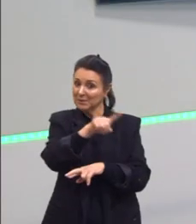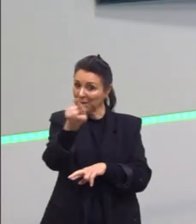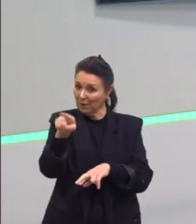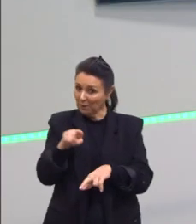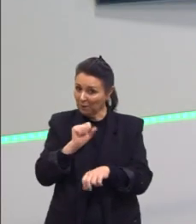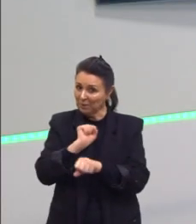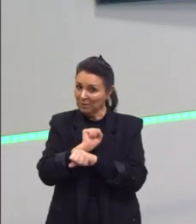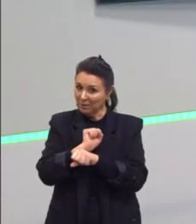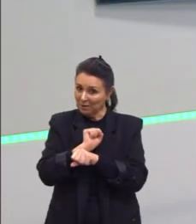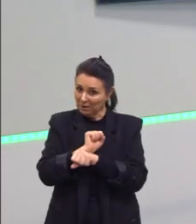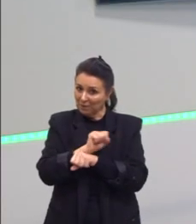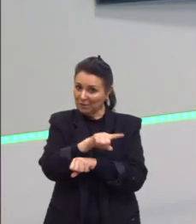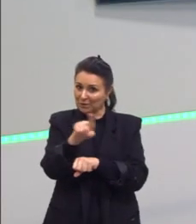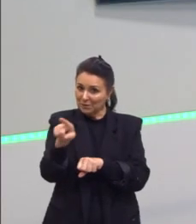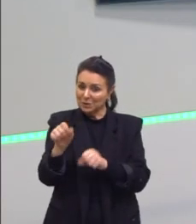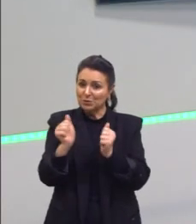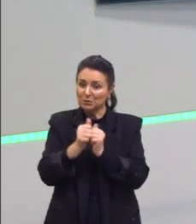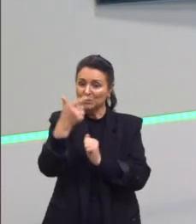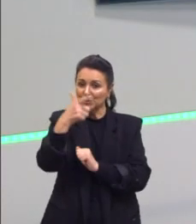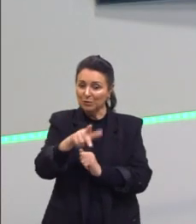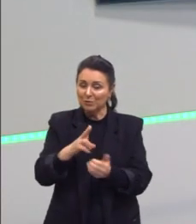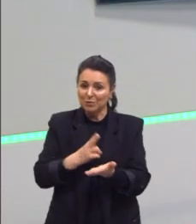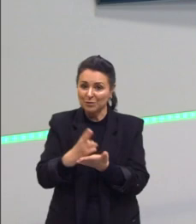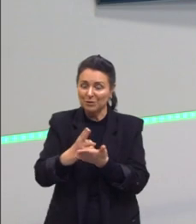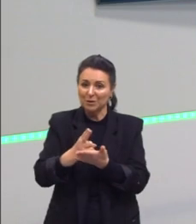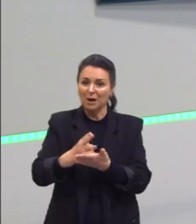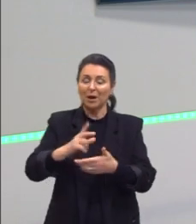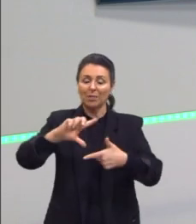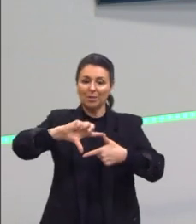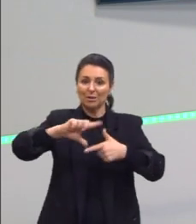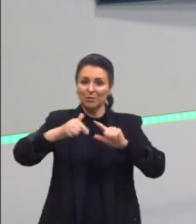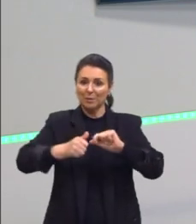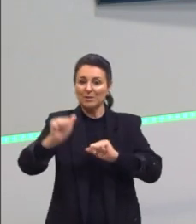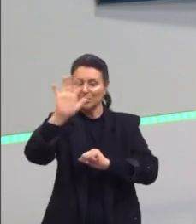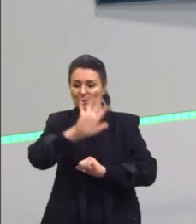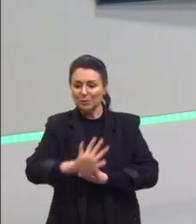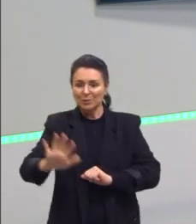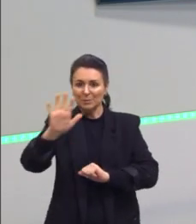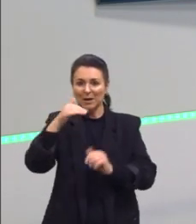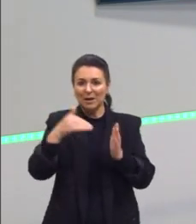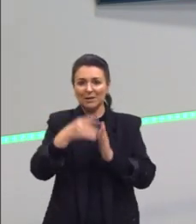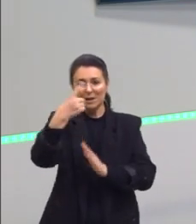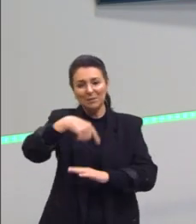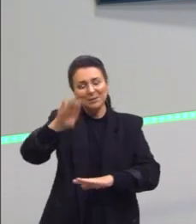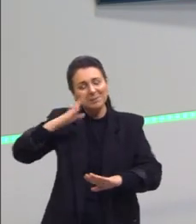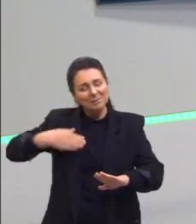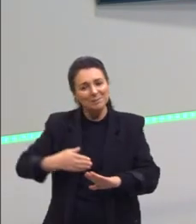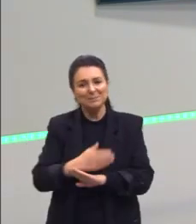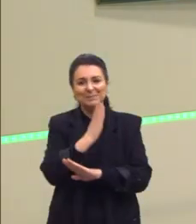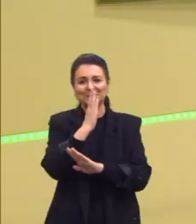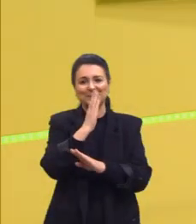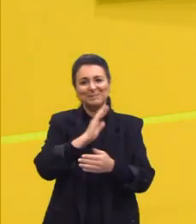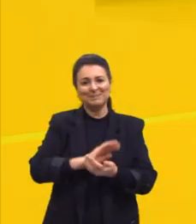próxima aula, onde nós vamos dar continuidade ainda na geometria espacial. Então, até a próxima e partiu passar!